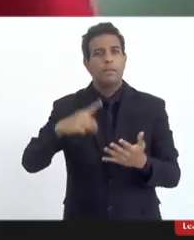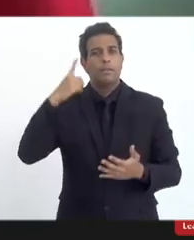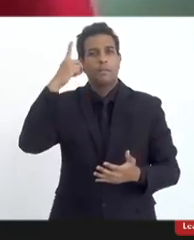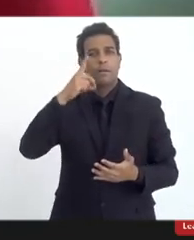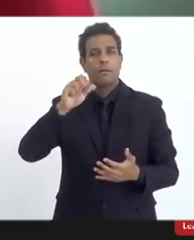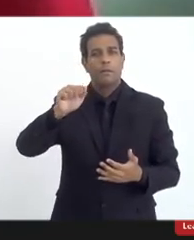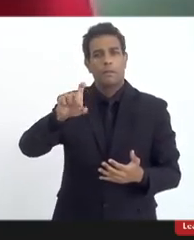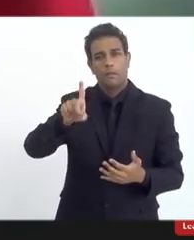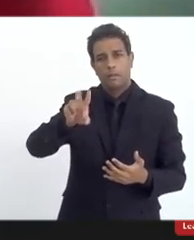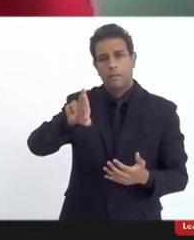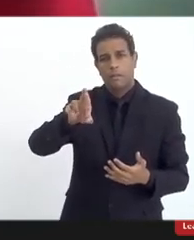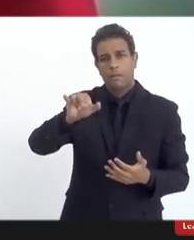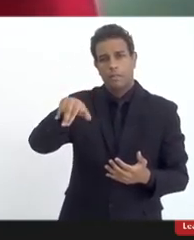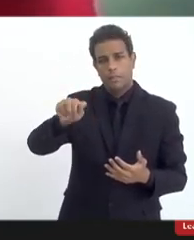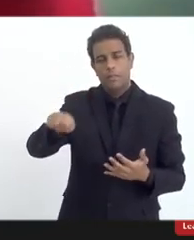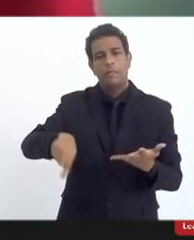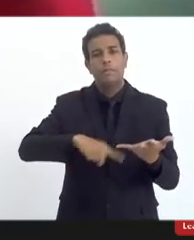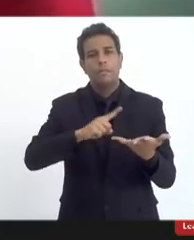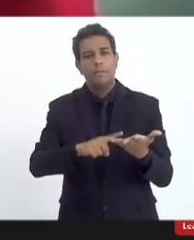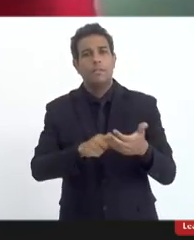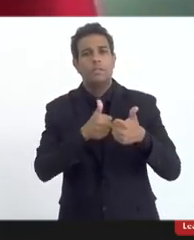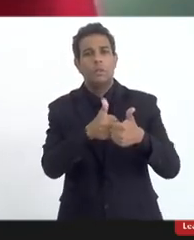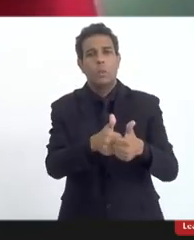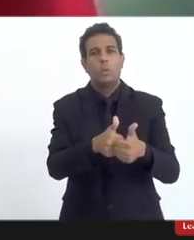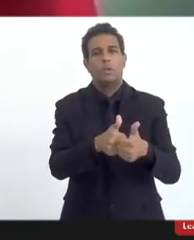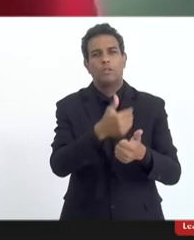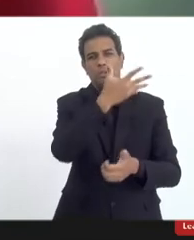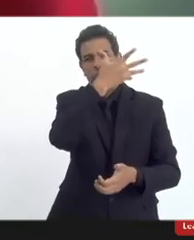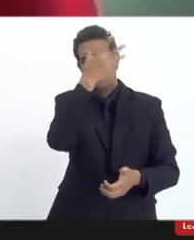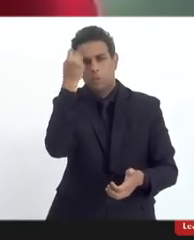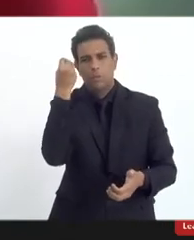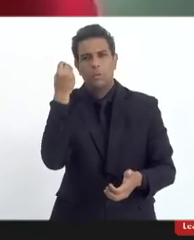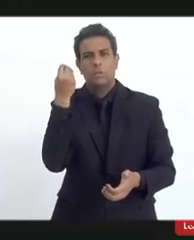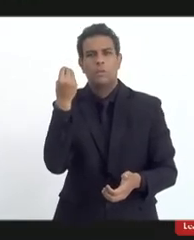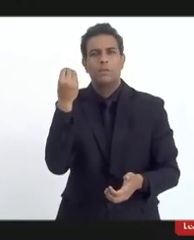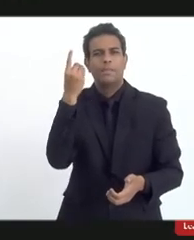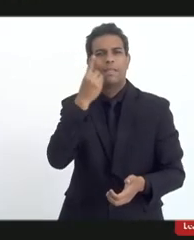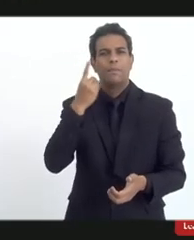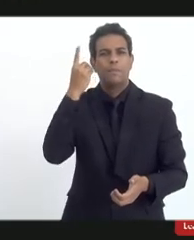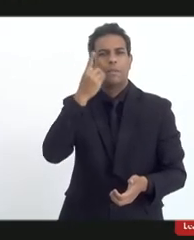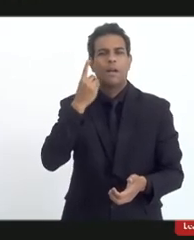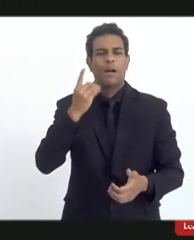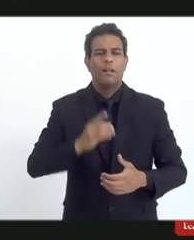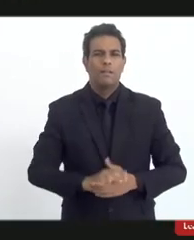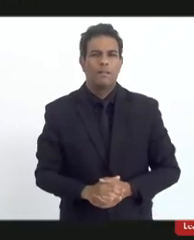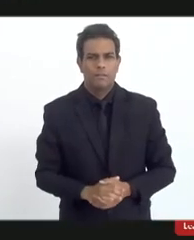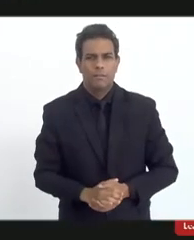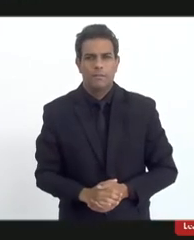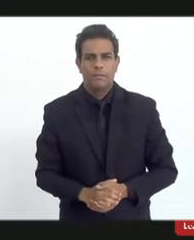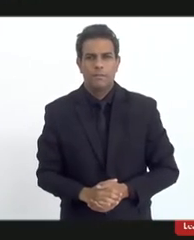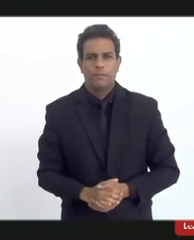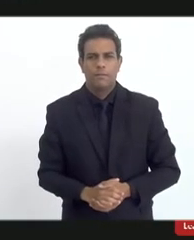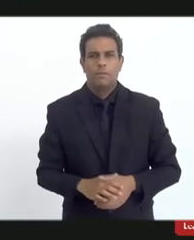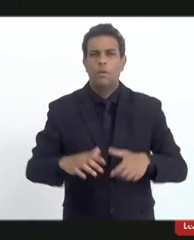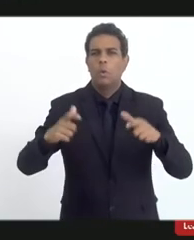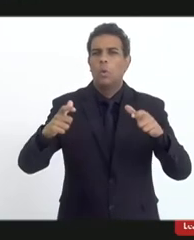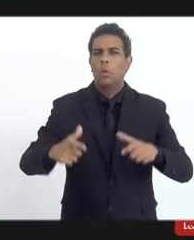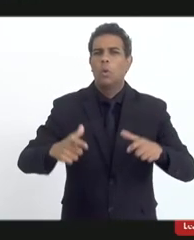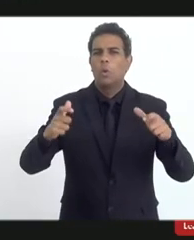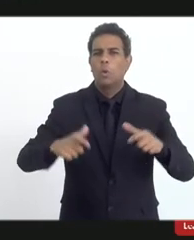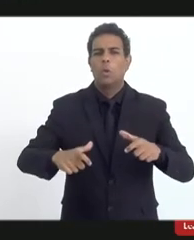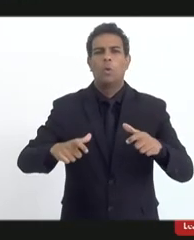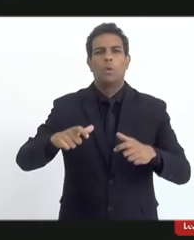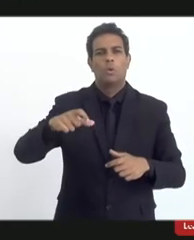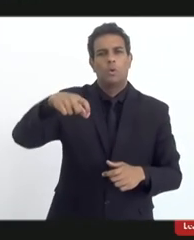e também estava conosco outro deputado Tia Ju me socorre de resende me dê um branco Noel de